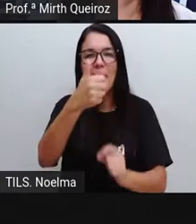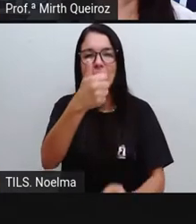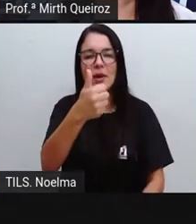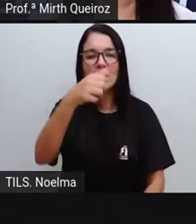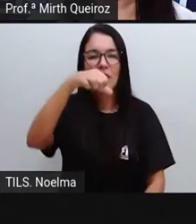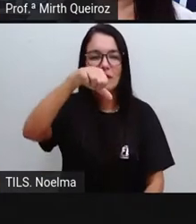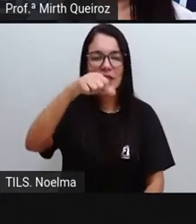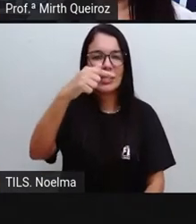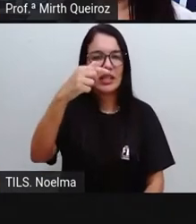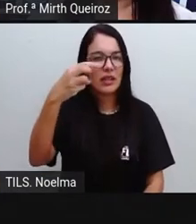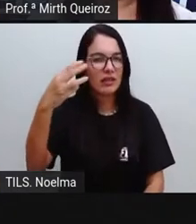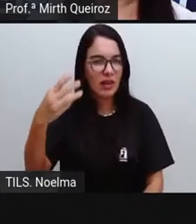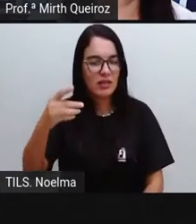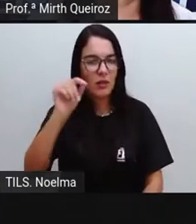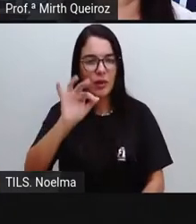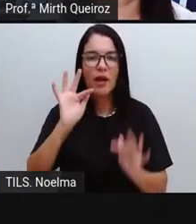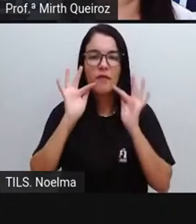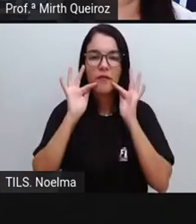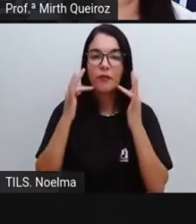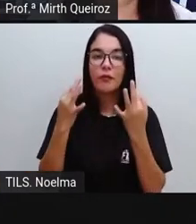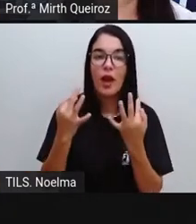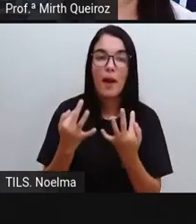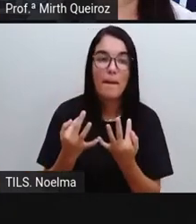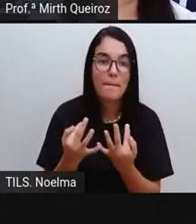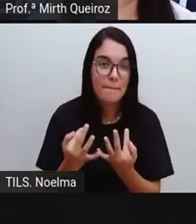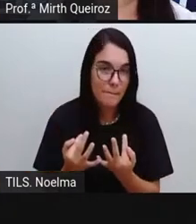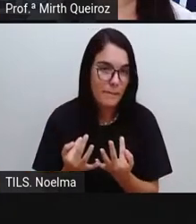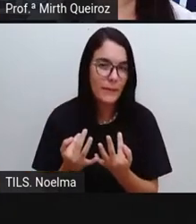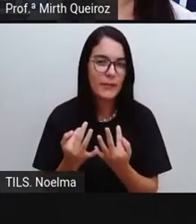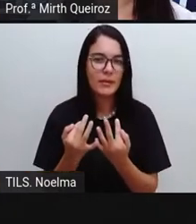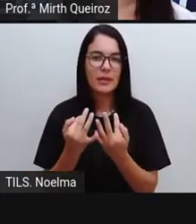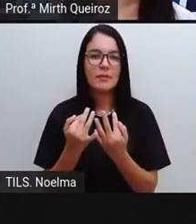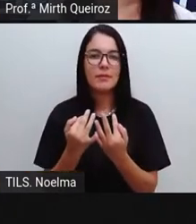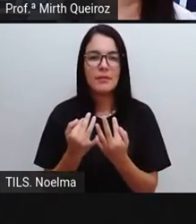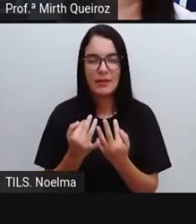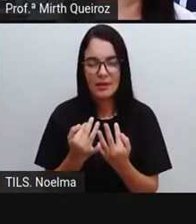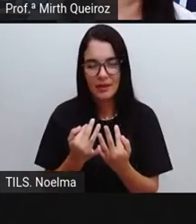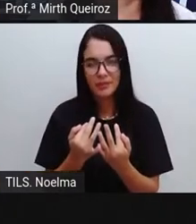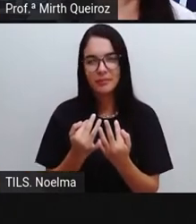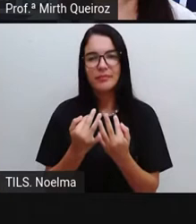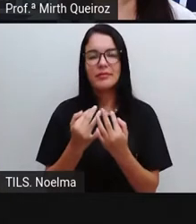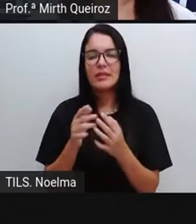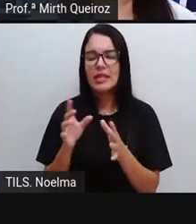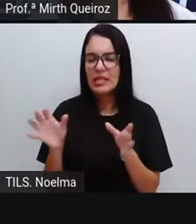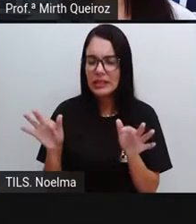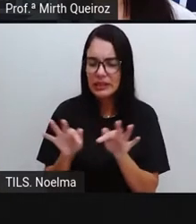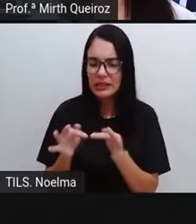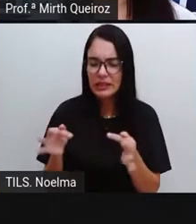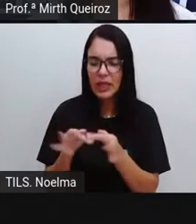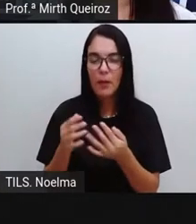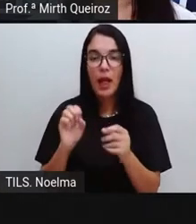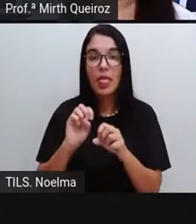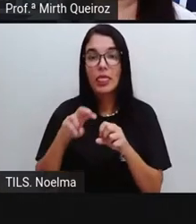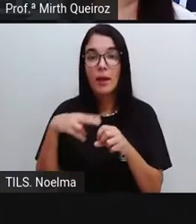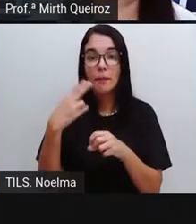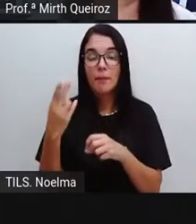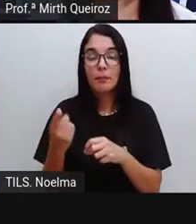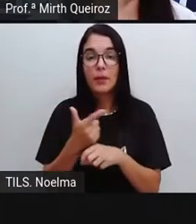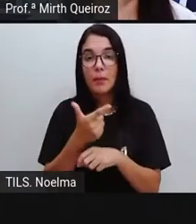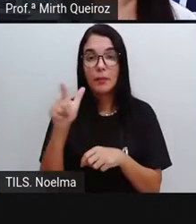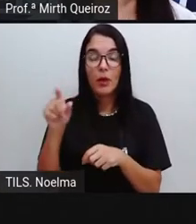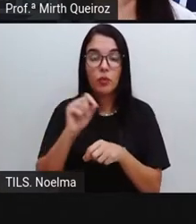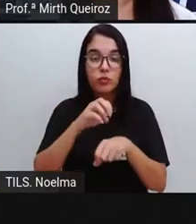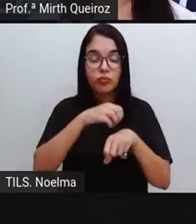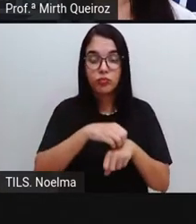família modesta e emigrou para os Estados Unidos, onde ele começou ali a trabalhar como artista plástico,